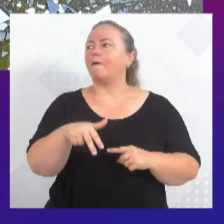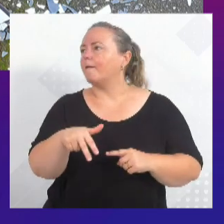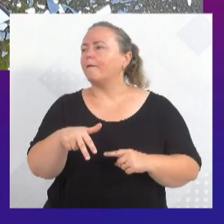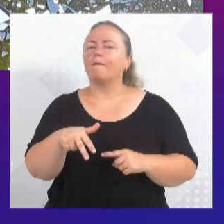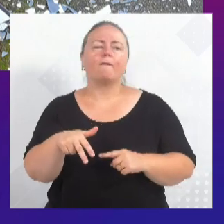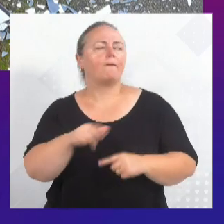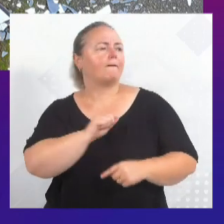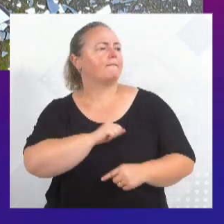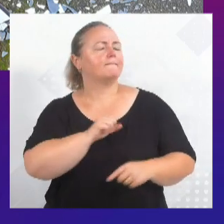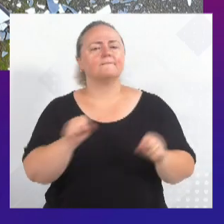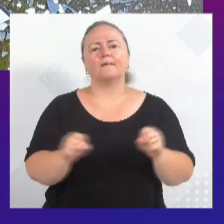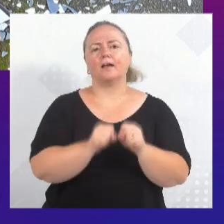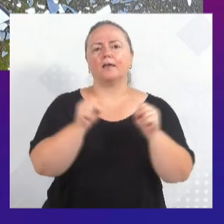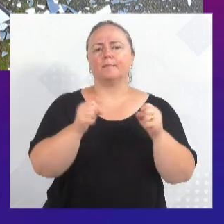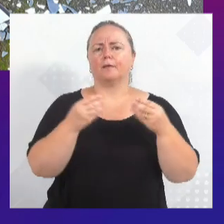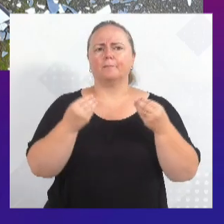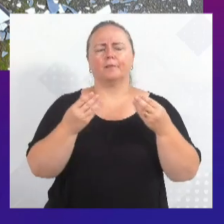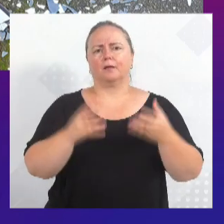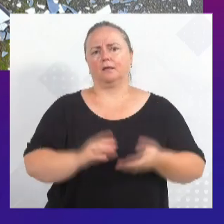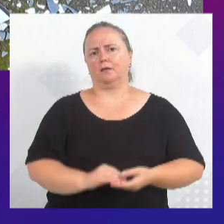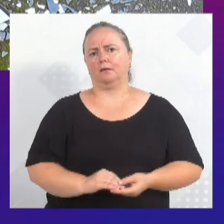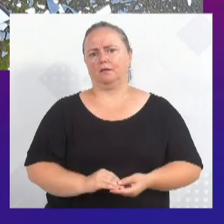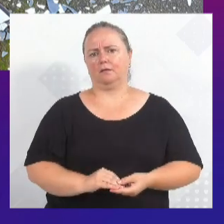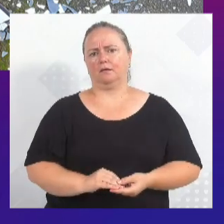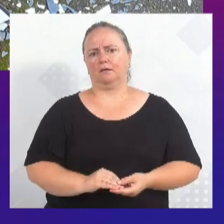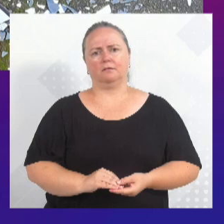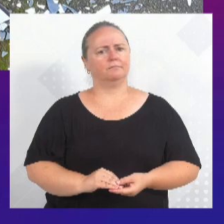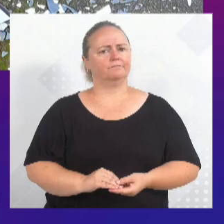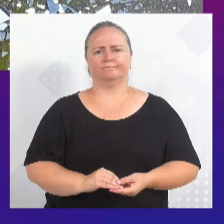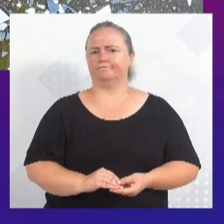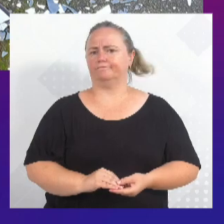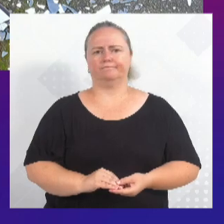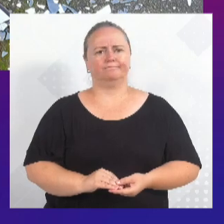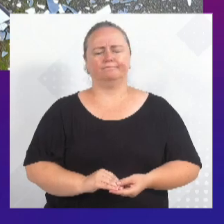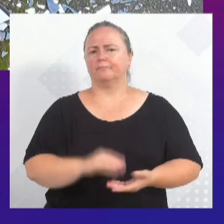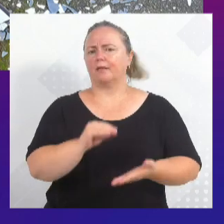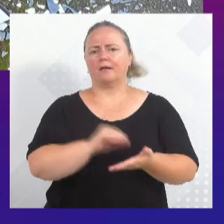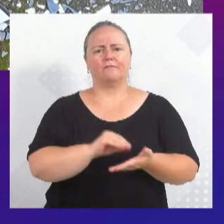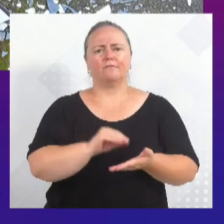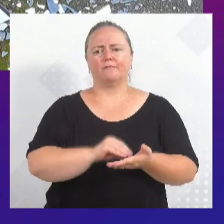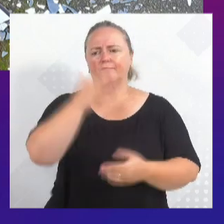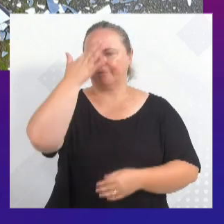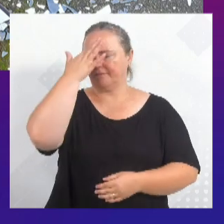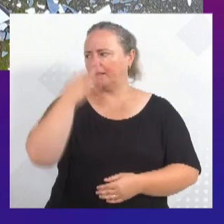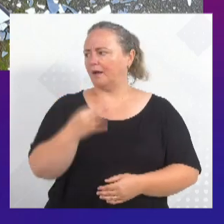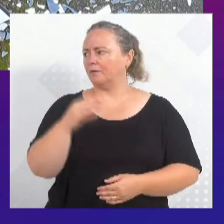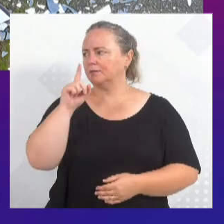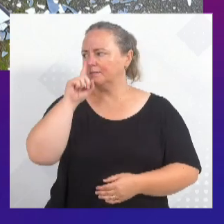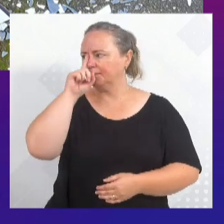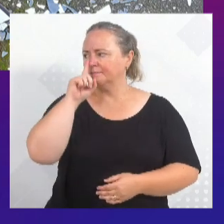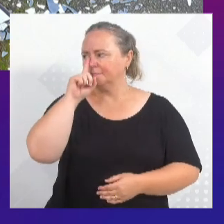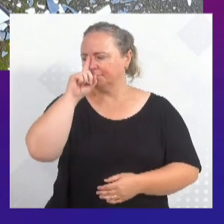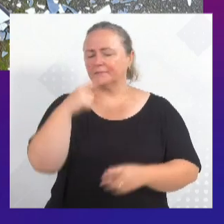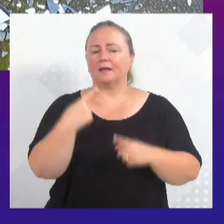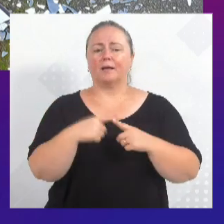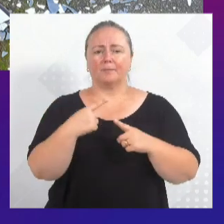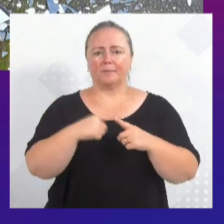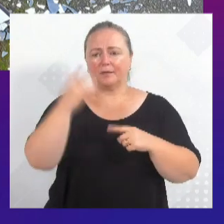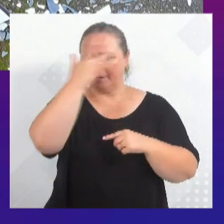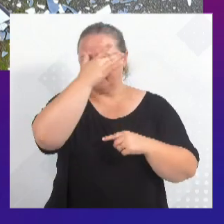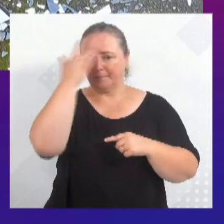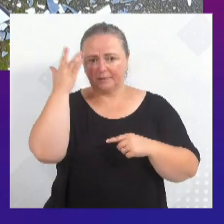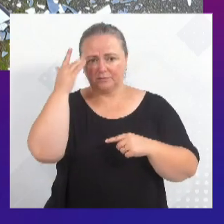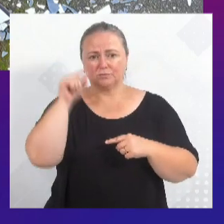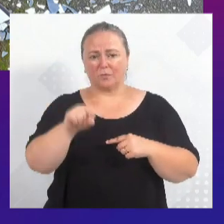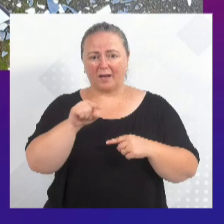coisa. Eu acho que não tenho um pingo de noção, de noção, o risco que as pessoas correm quando saem da Eichbel